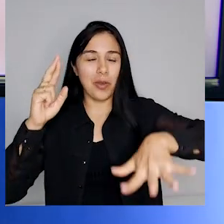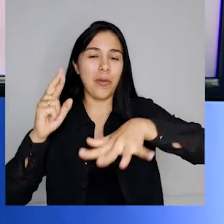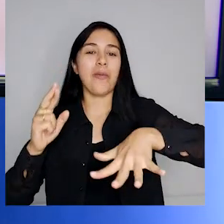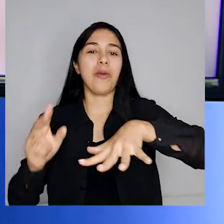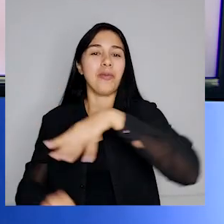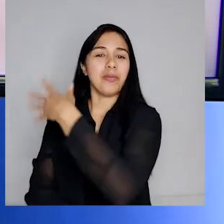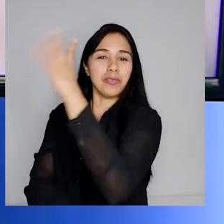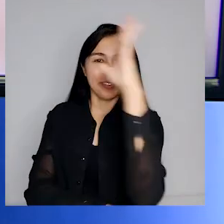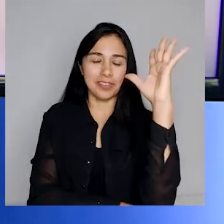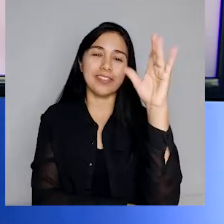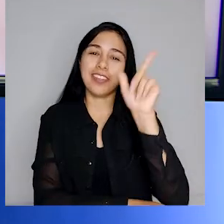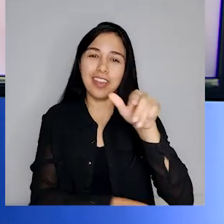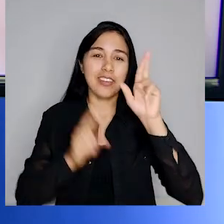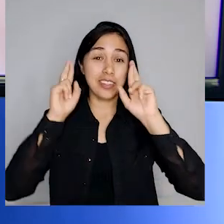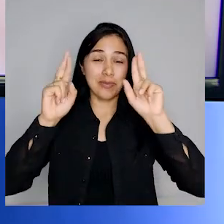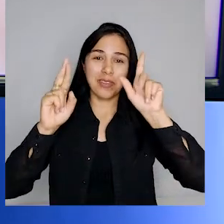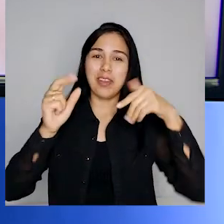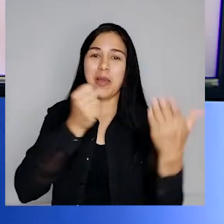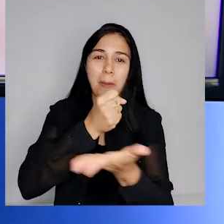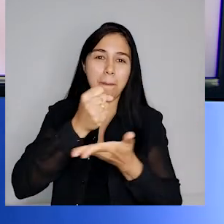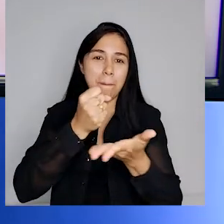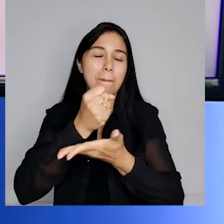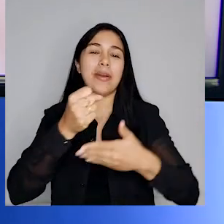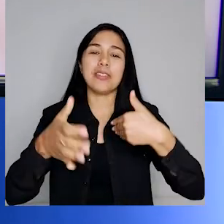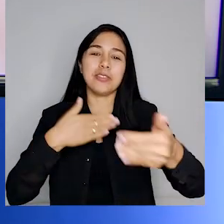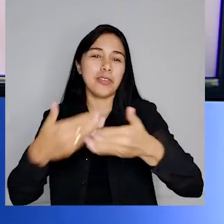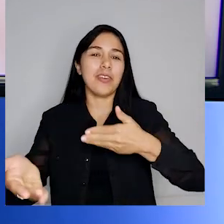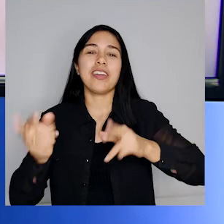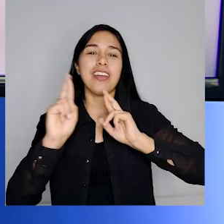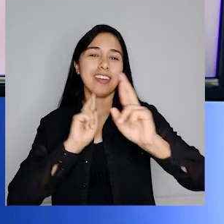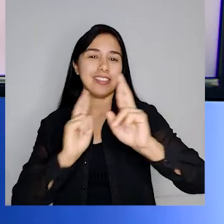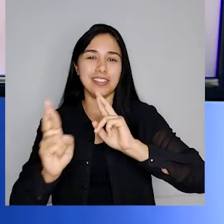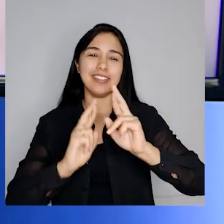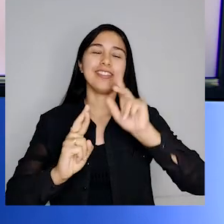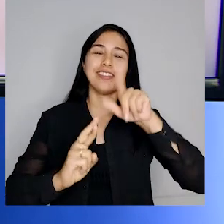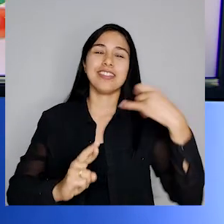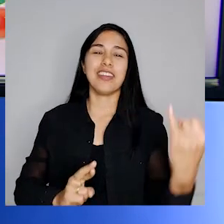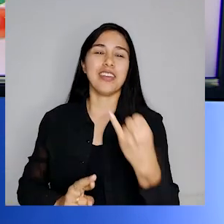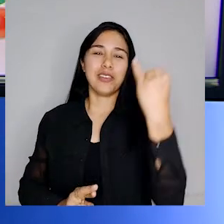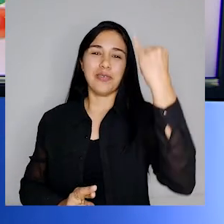na base de qualquer relacionamento e é um dos pilares da vida em sociedade.